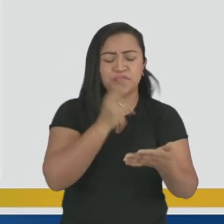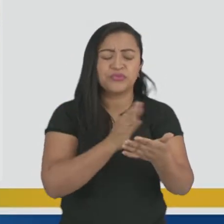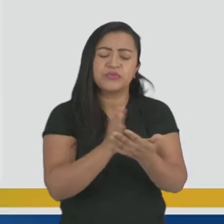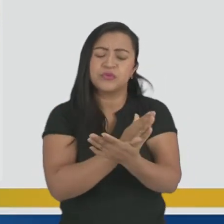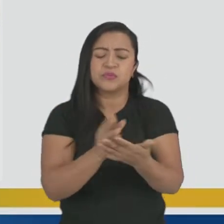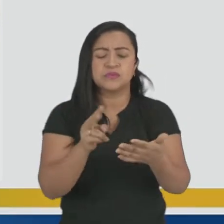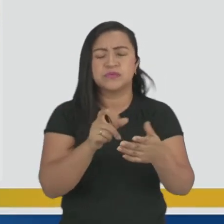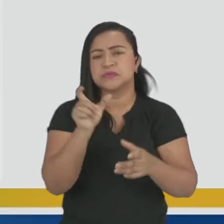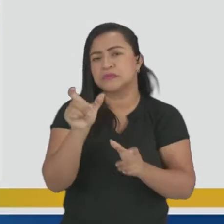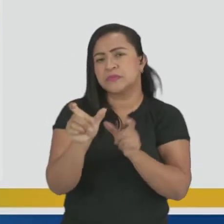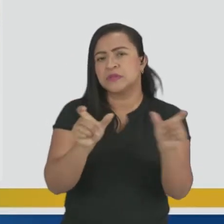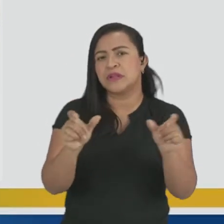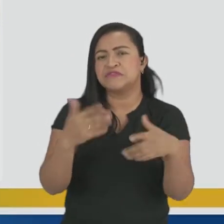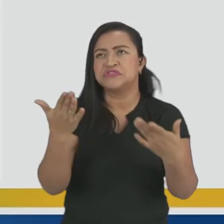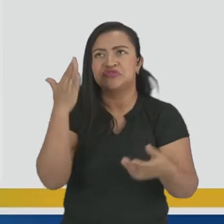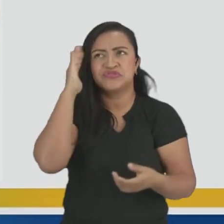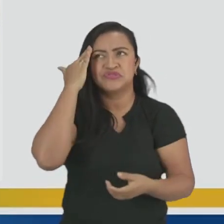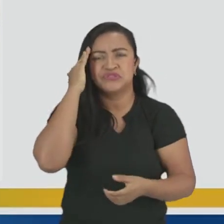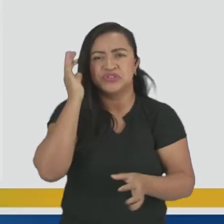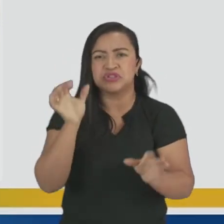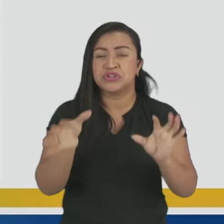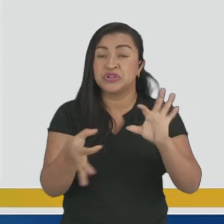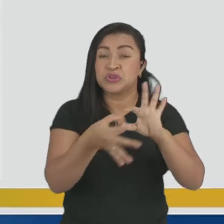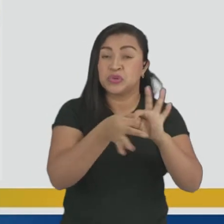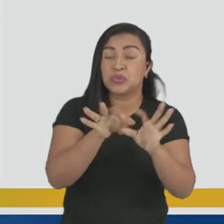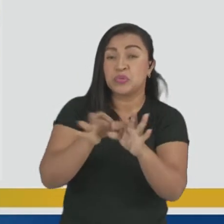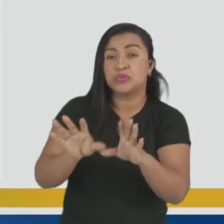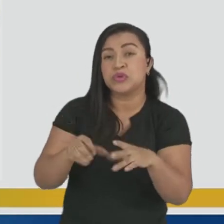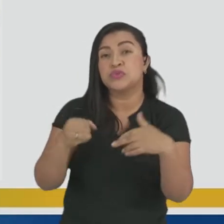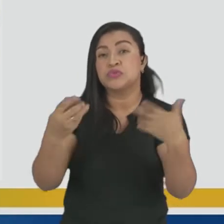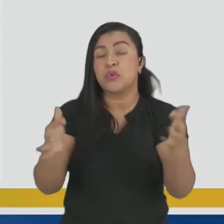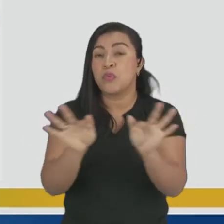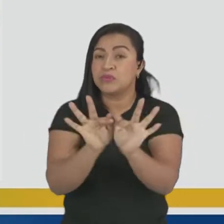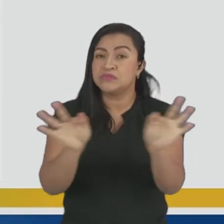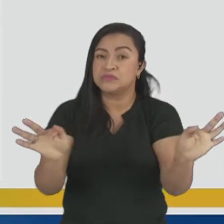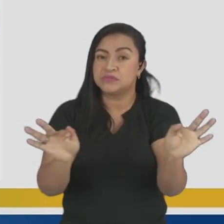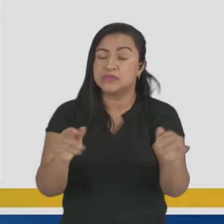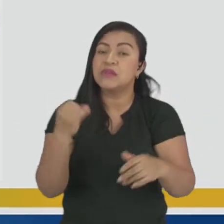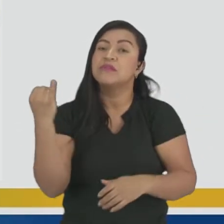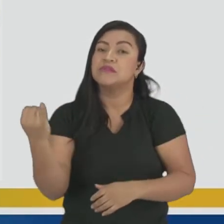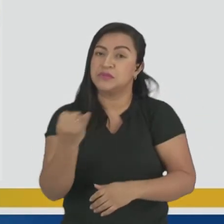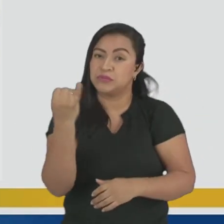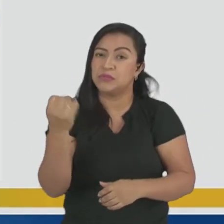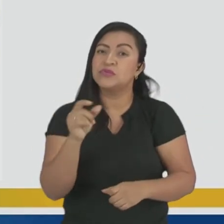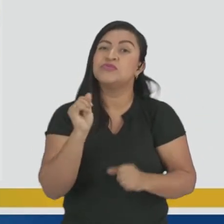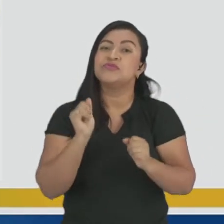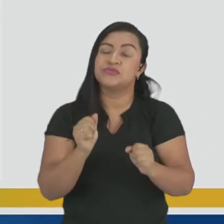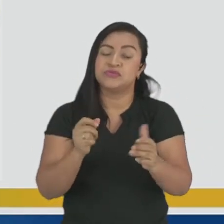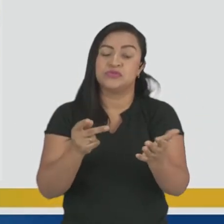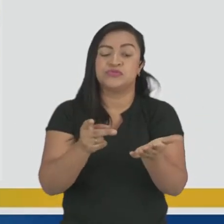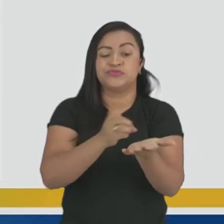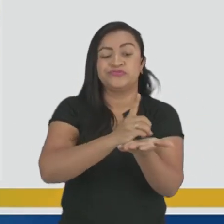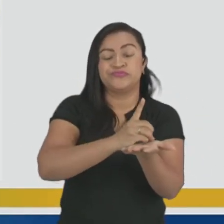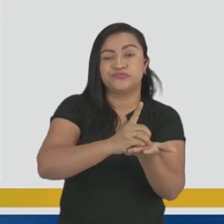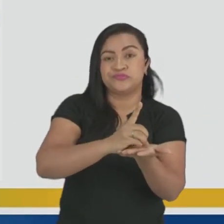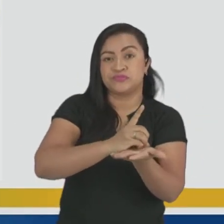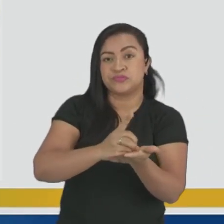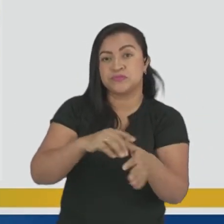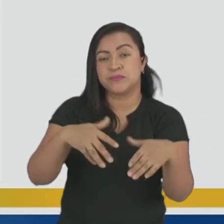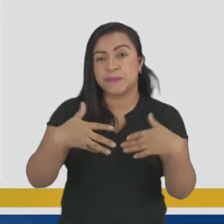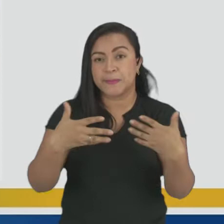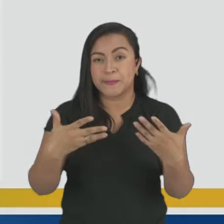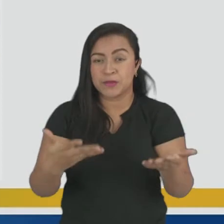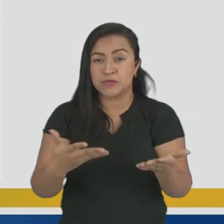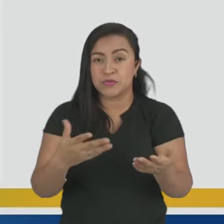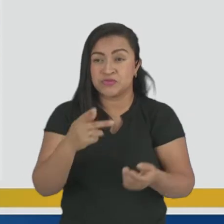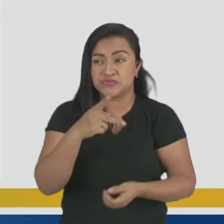sem entender o contexto ou então a frase, o que que ela quer transmitir. E é importante você fazer essa consulta. Às vezes até quando a gente vai pronunciar